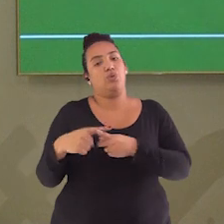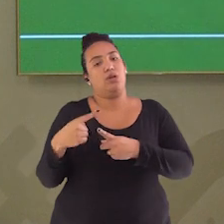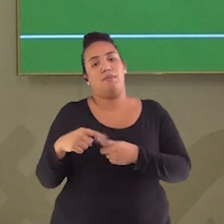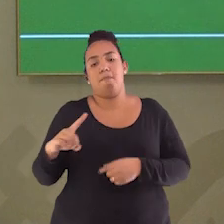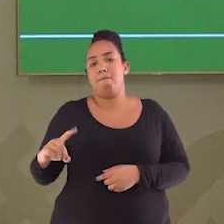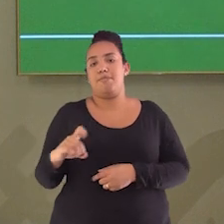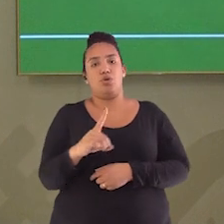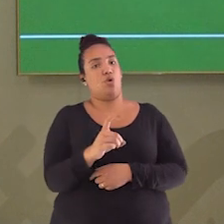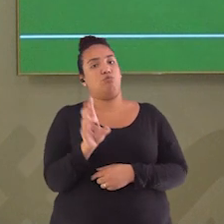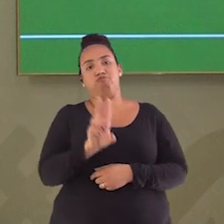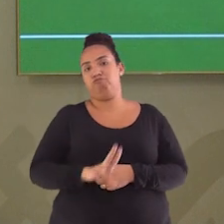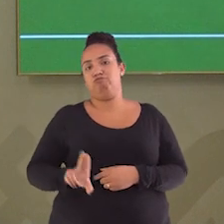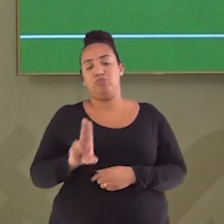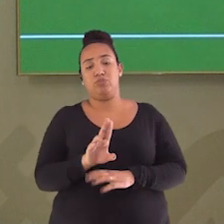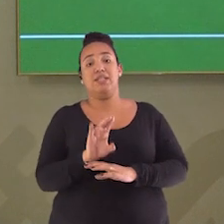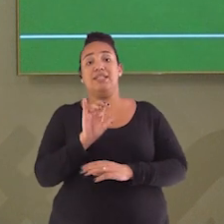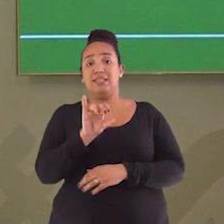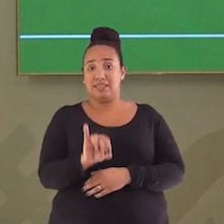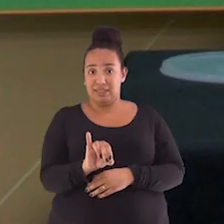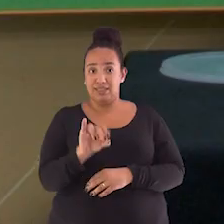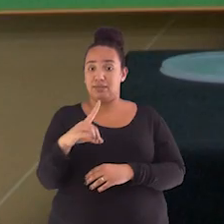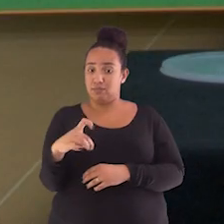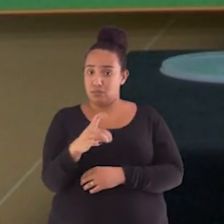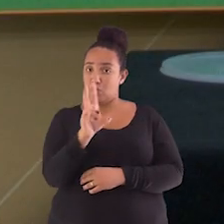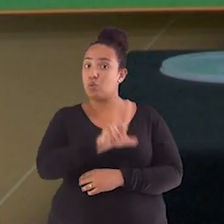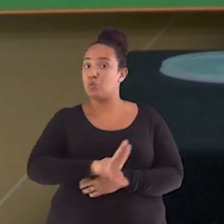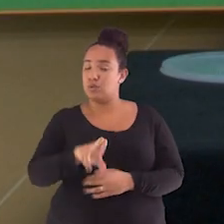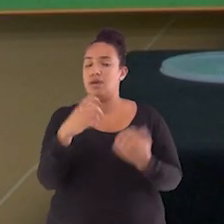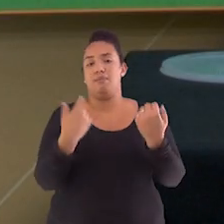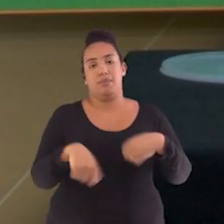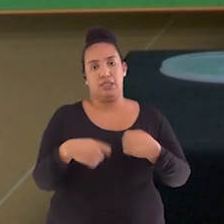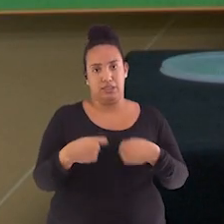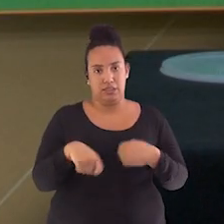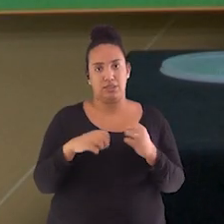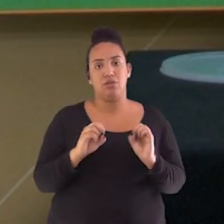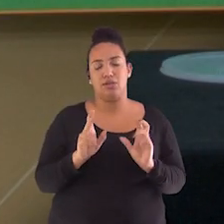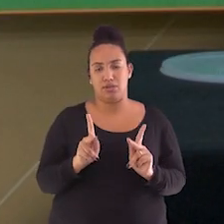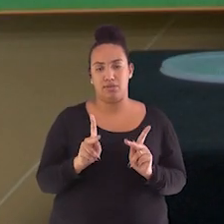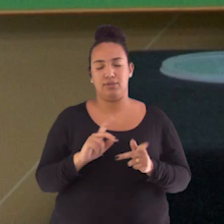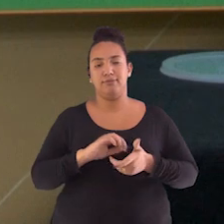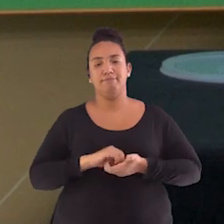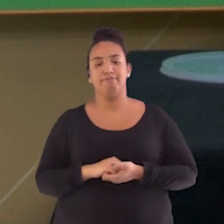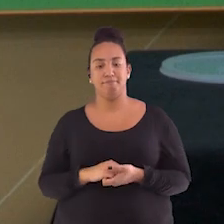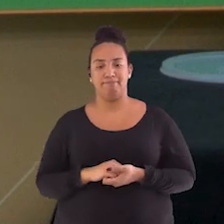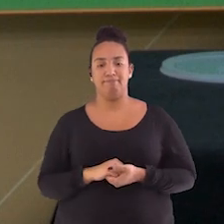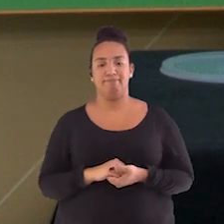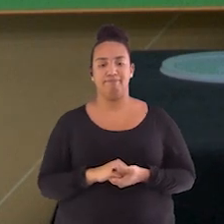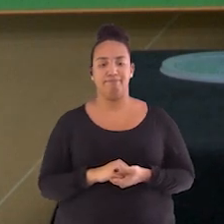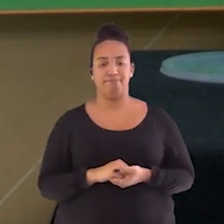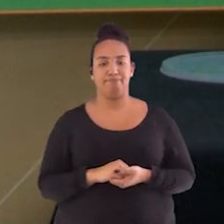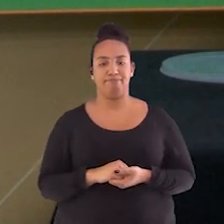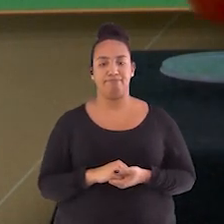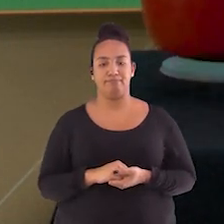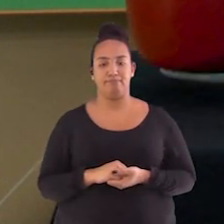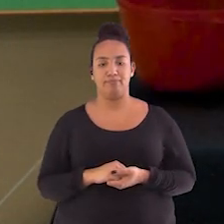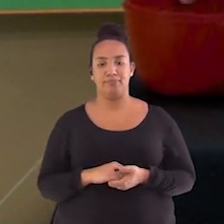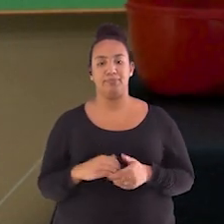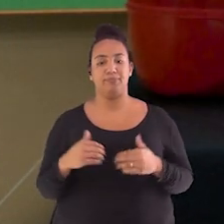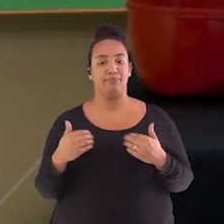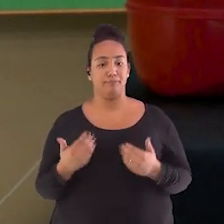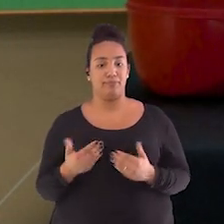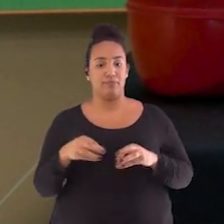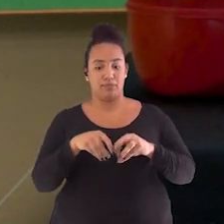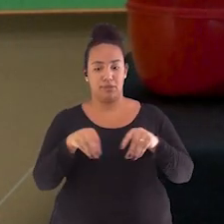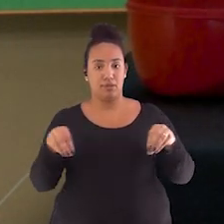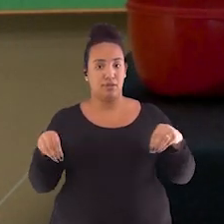tá bom? Se tivesse minhoca, teria, porque senão elas cairiam dentro do recipiente 3 e cairiam dentro do chorume, beleza? Então, colocamos aqui,